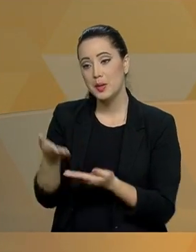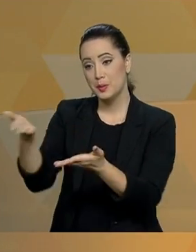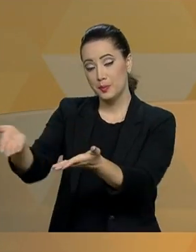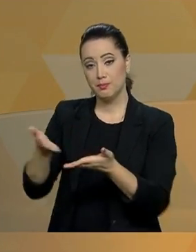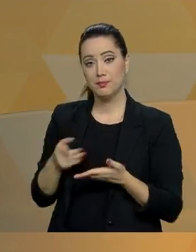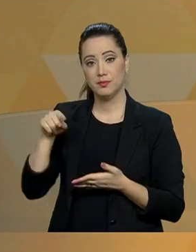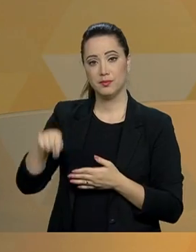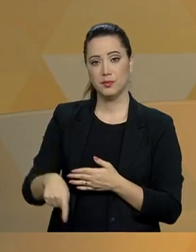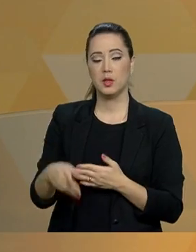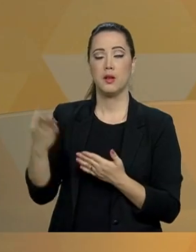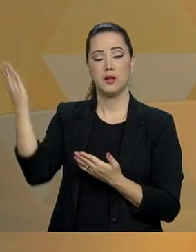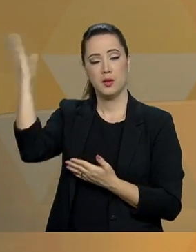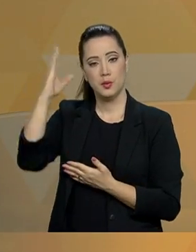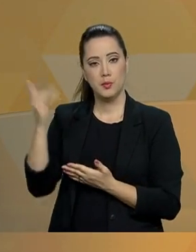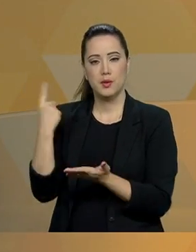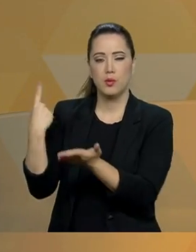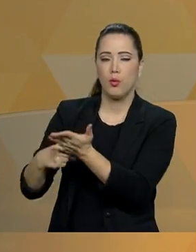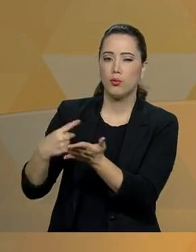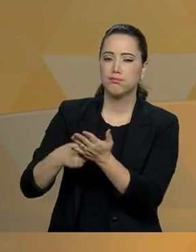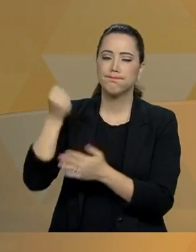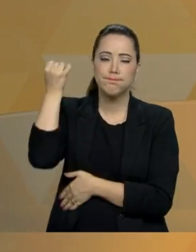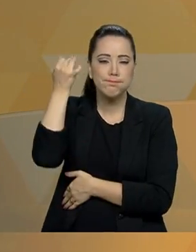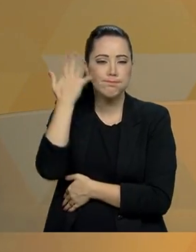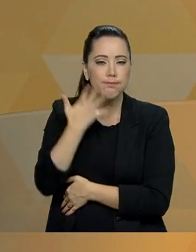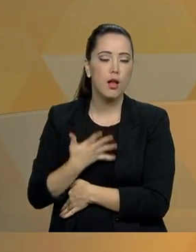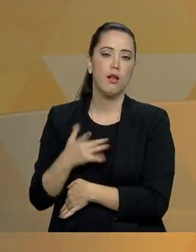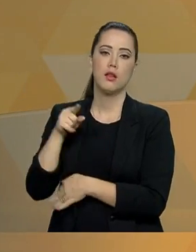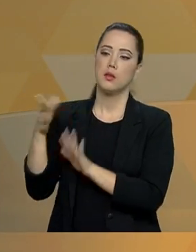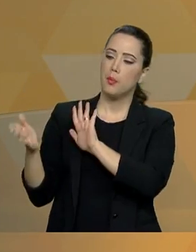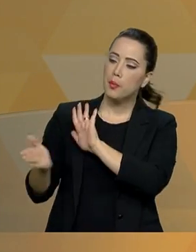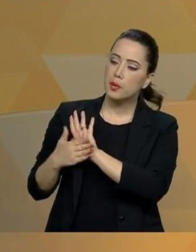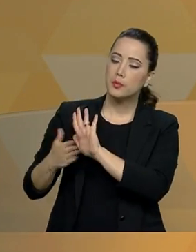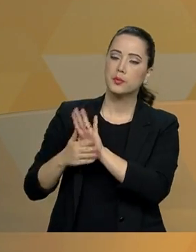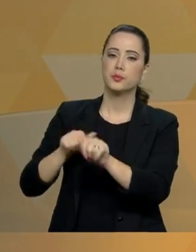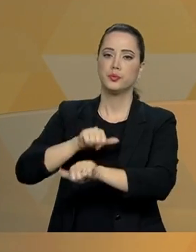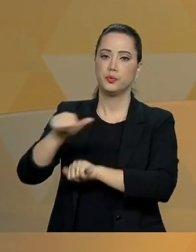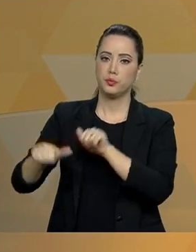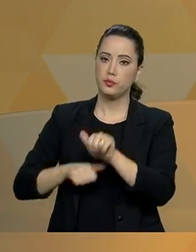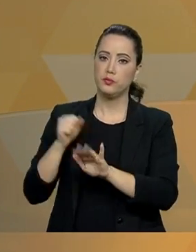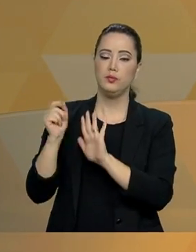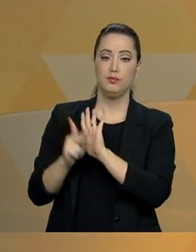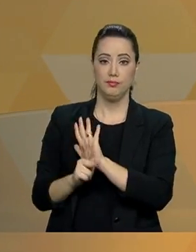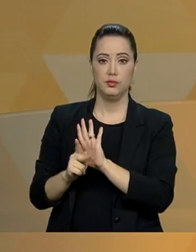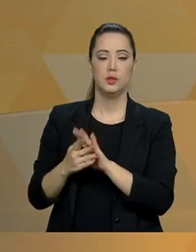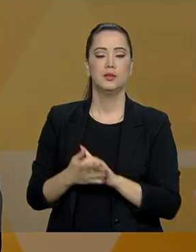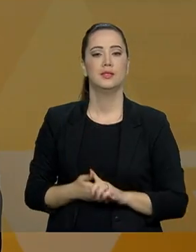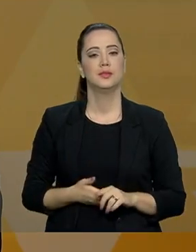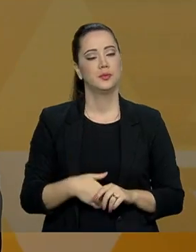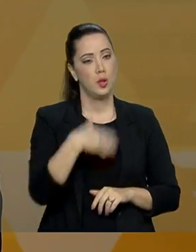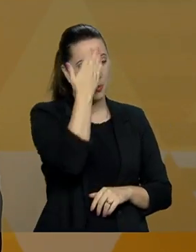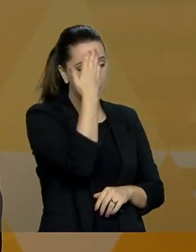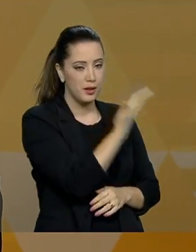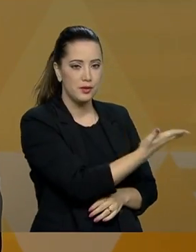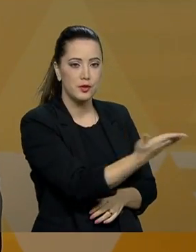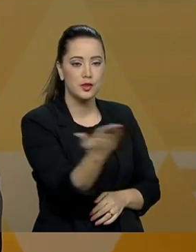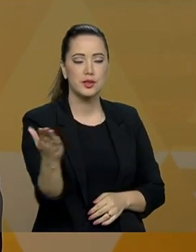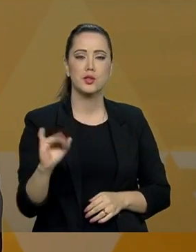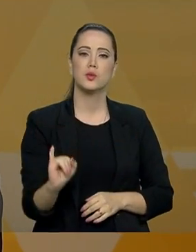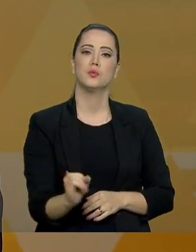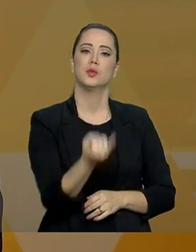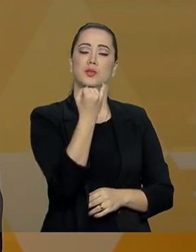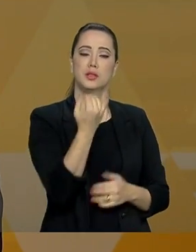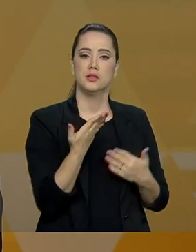presença aqui no Brasil em pauta, pelos esclarecimentos em relação à proposta da reforma da Previdência. Obrigado a vocês, obrigado pela